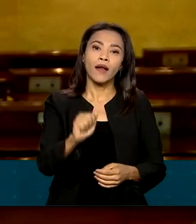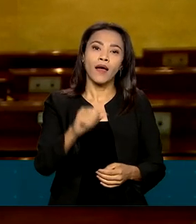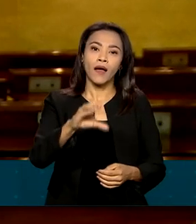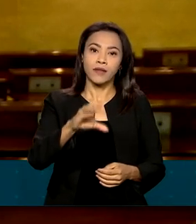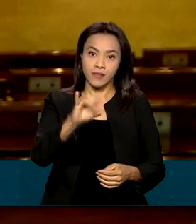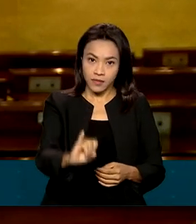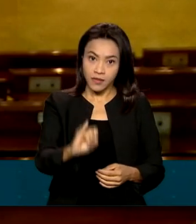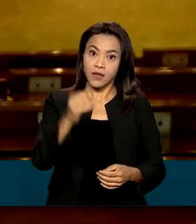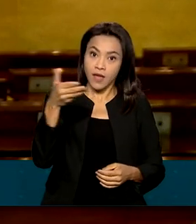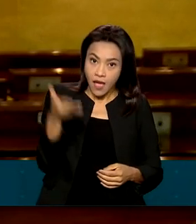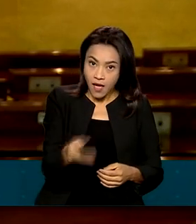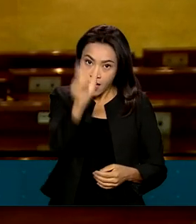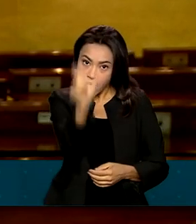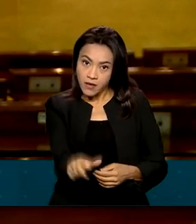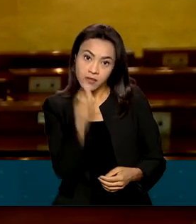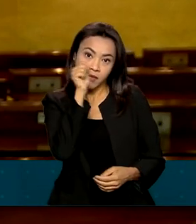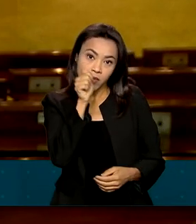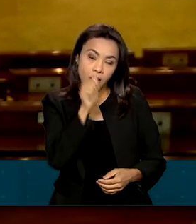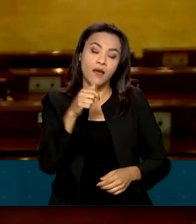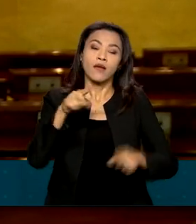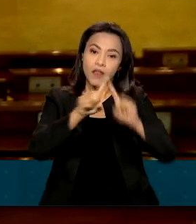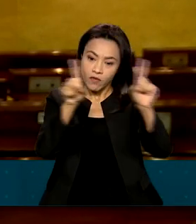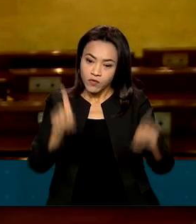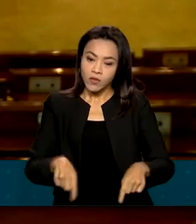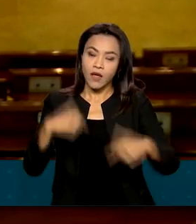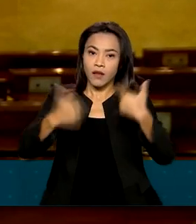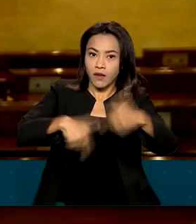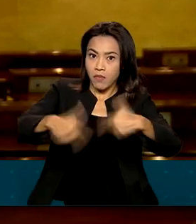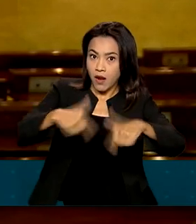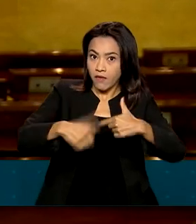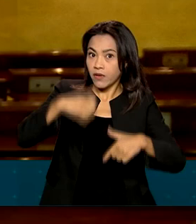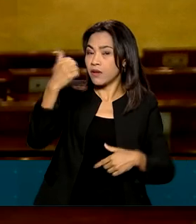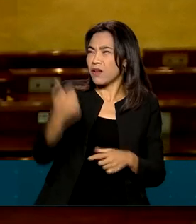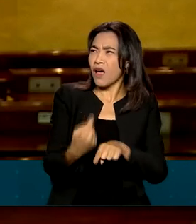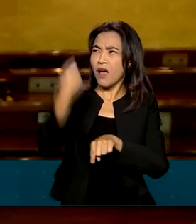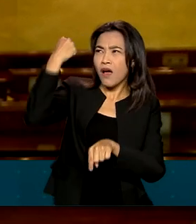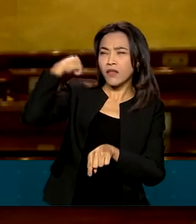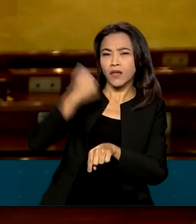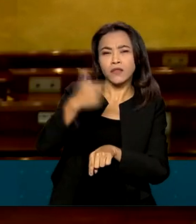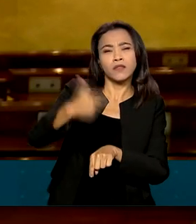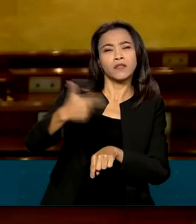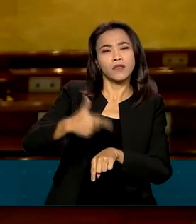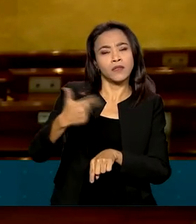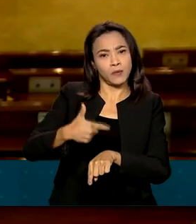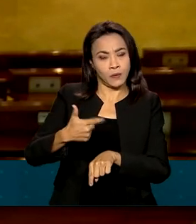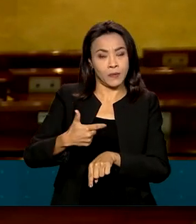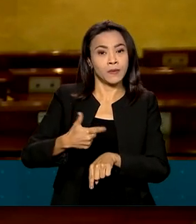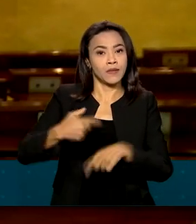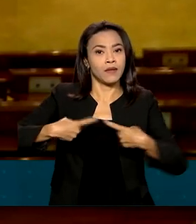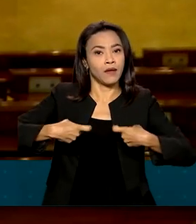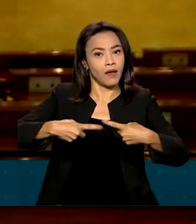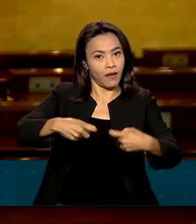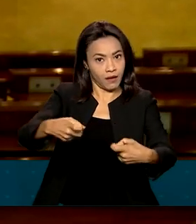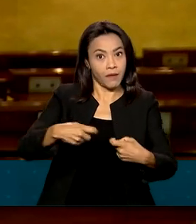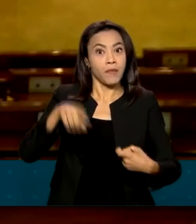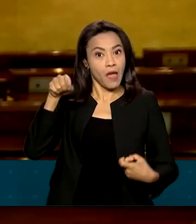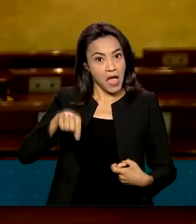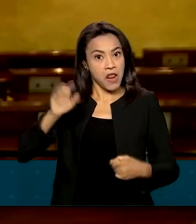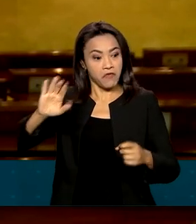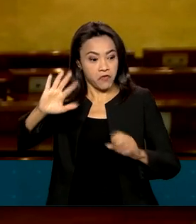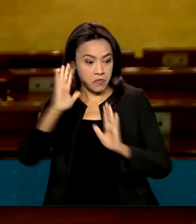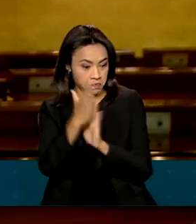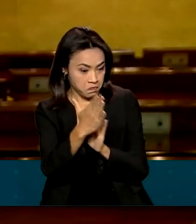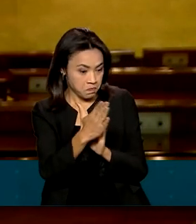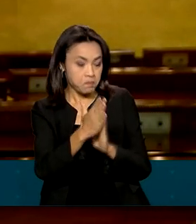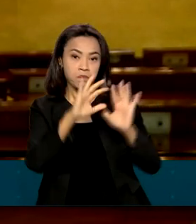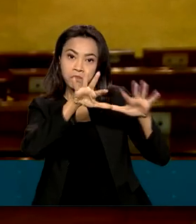era funcionária do Serviço Exterior Brasileiro durante a Segunda Grande Guerra. Agraciada pelo governo de Israel com o título de justa entre as